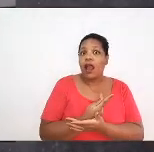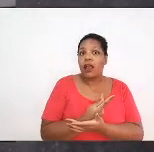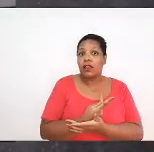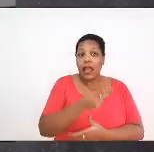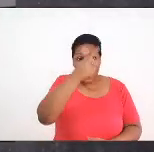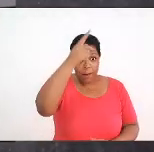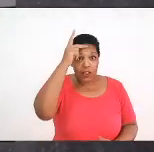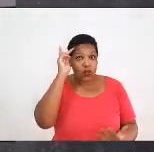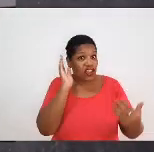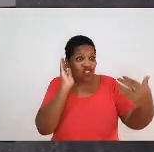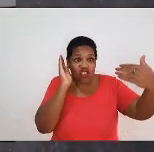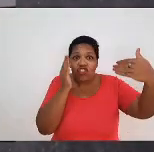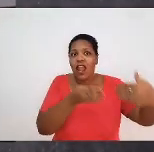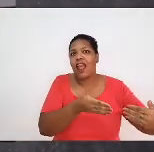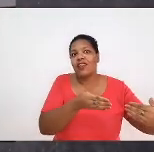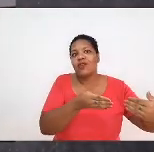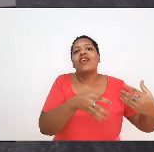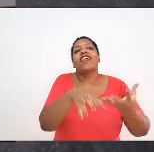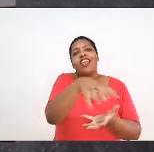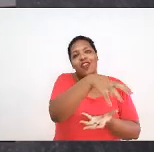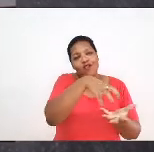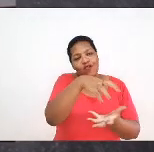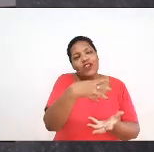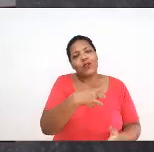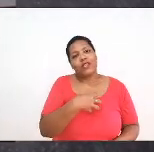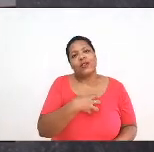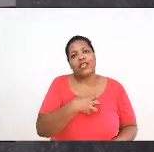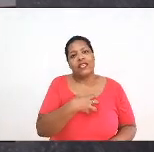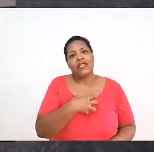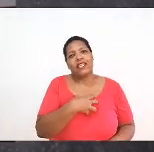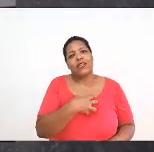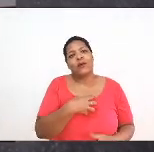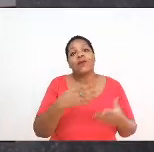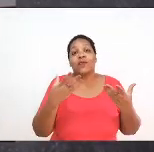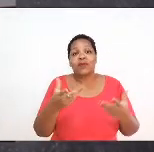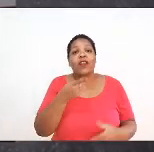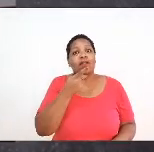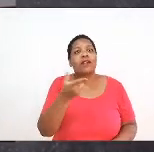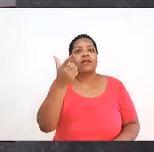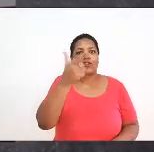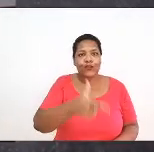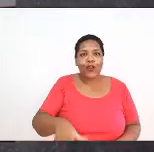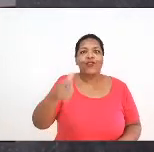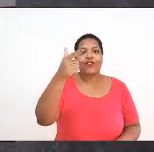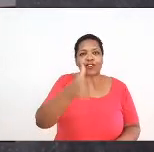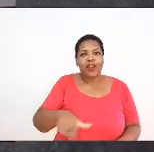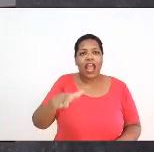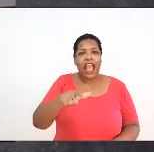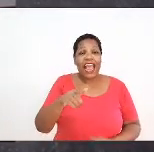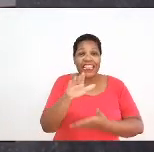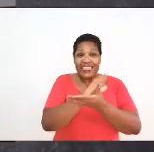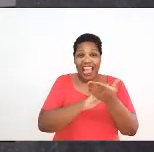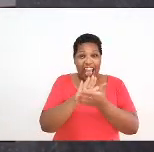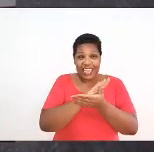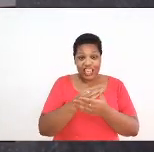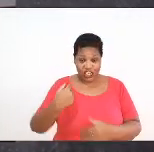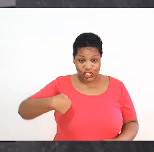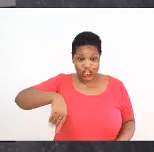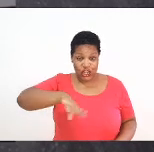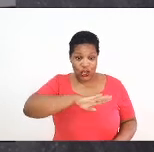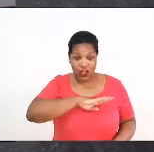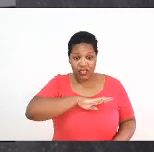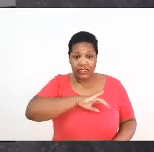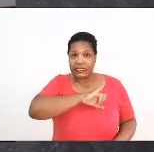envolvidas com aquelas situações. Aquilo que eu vou reforçando sempre, nada de nós sem nós. Então, a gente